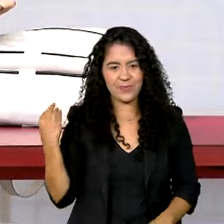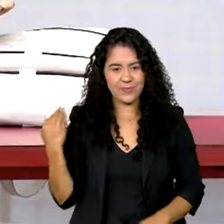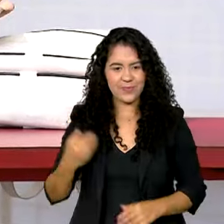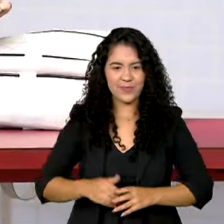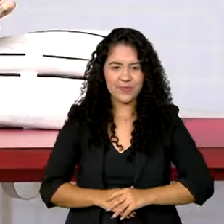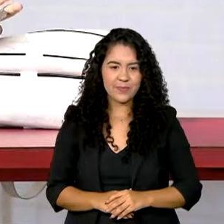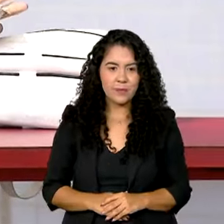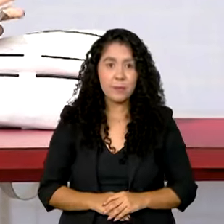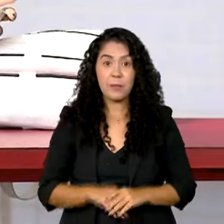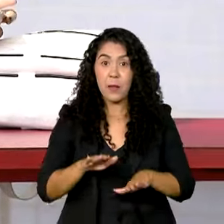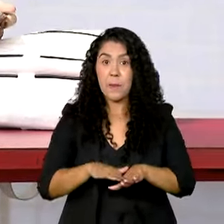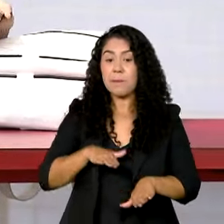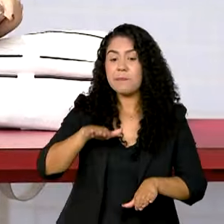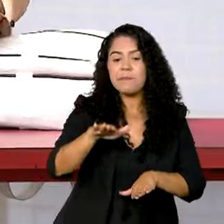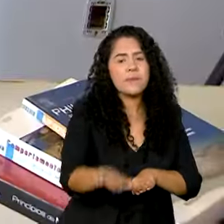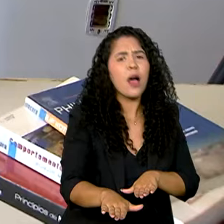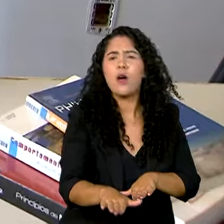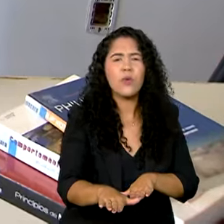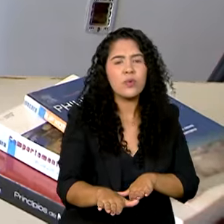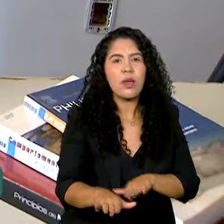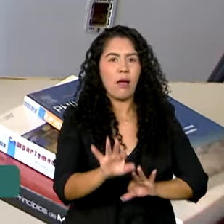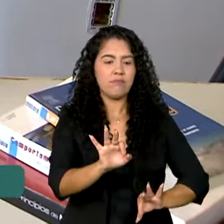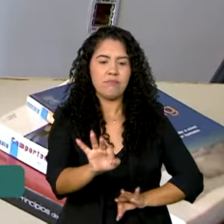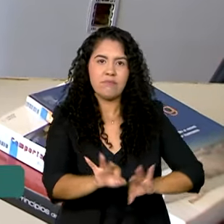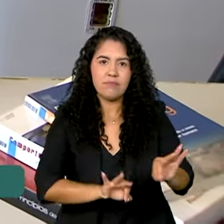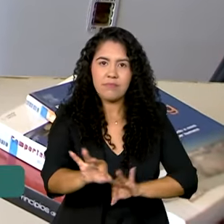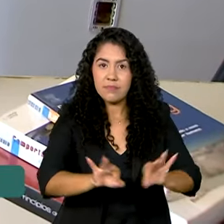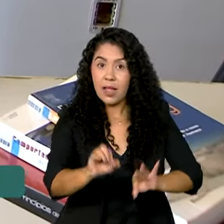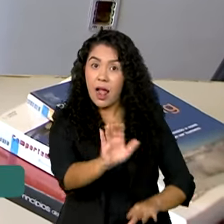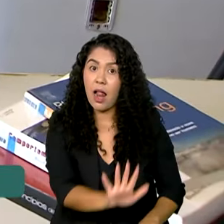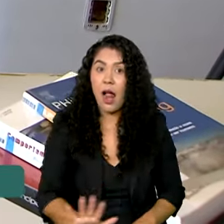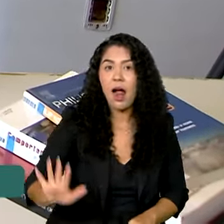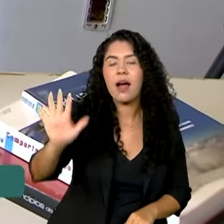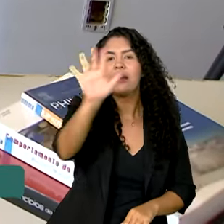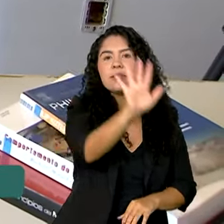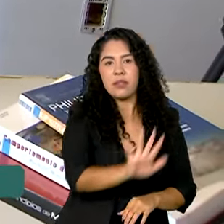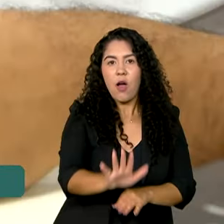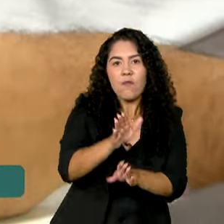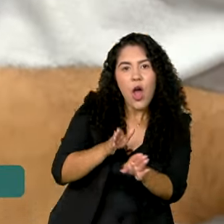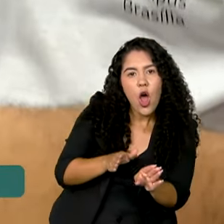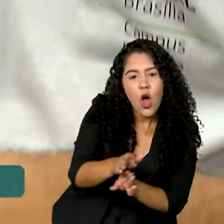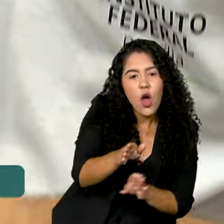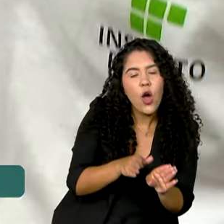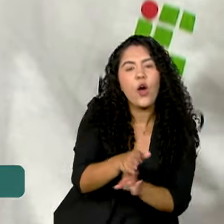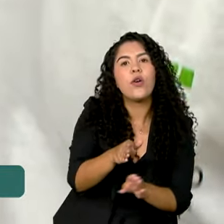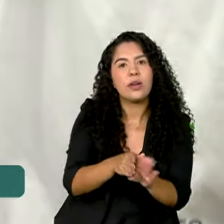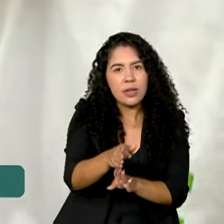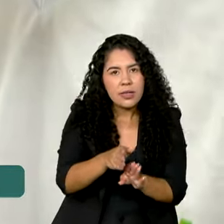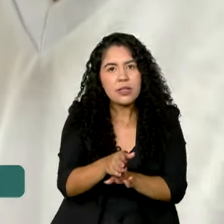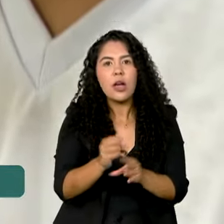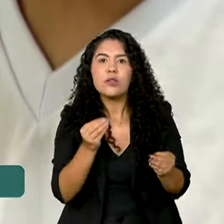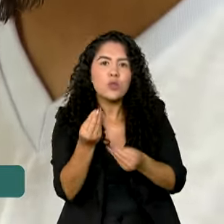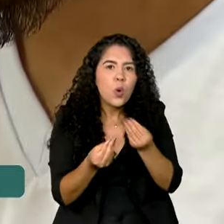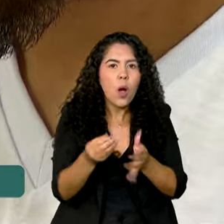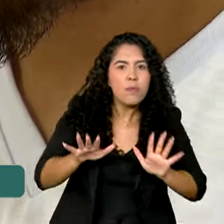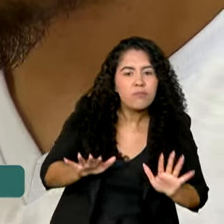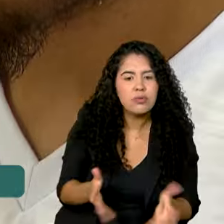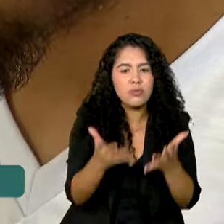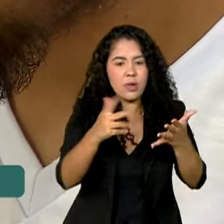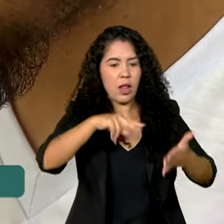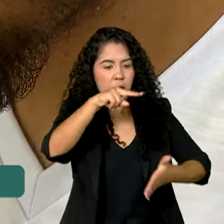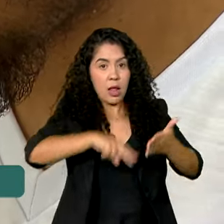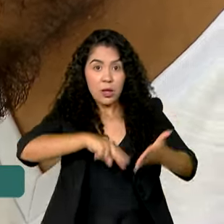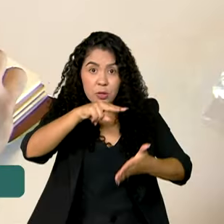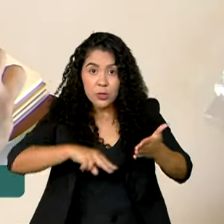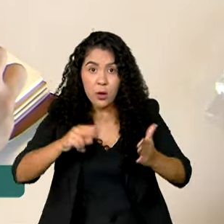O próximo passo é a formulação de um plano nacional que vai orientar as medidas de estímulo à leitura no período